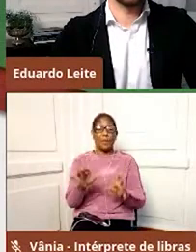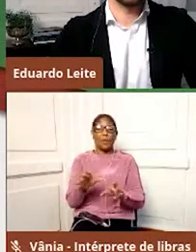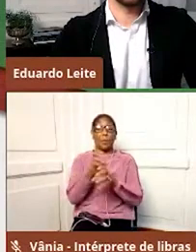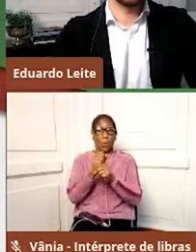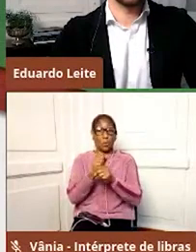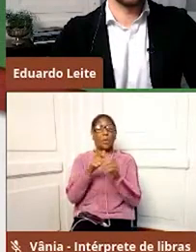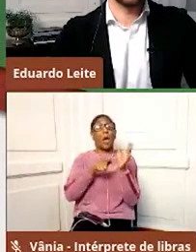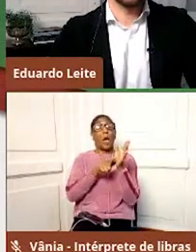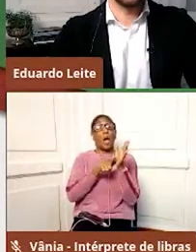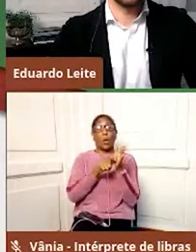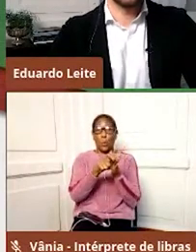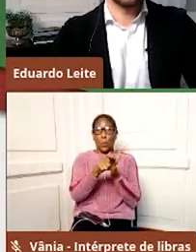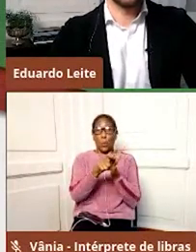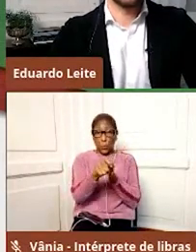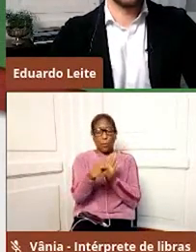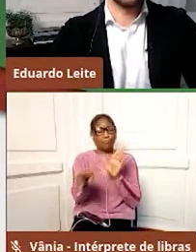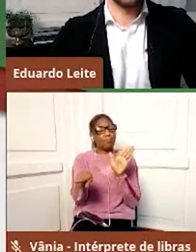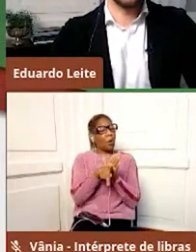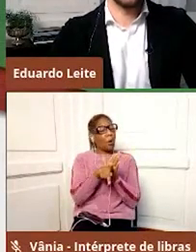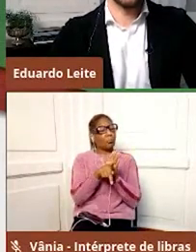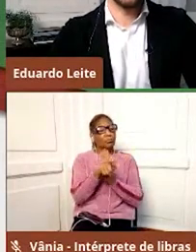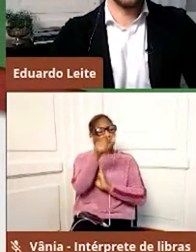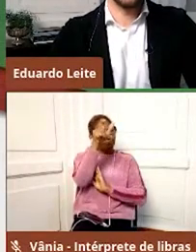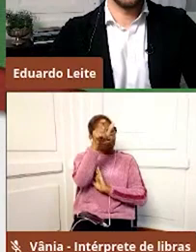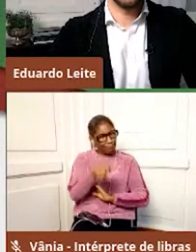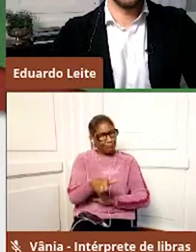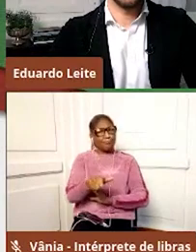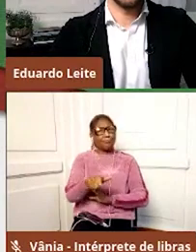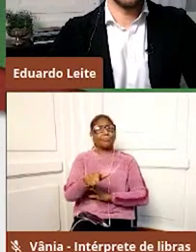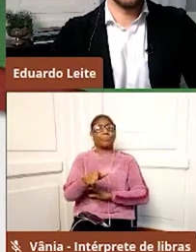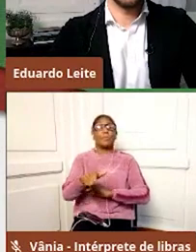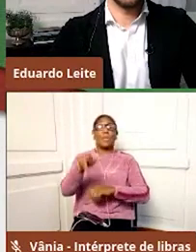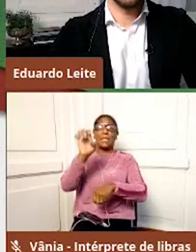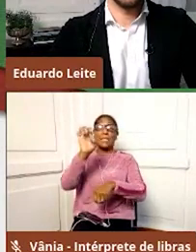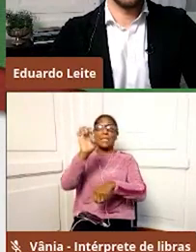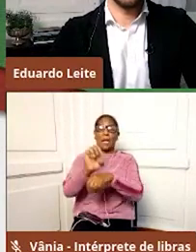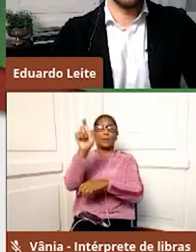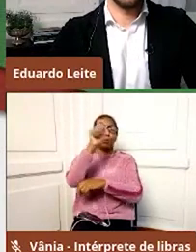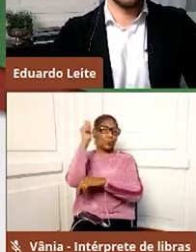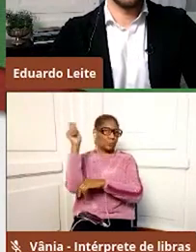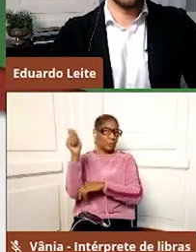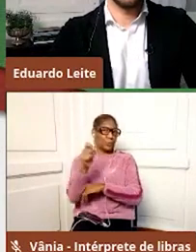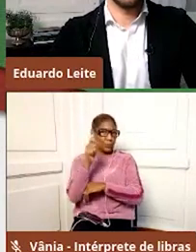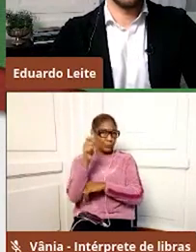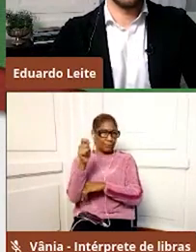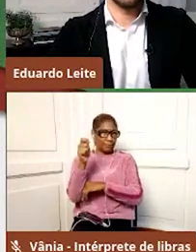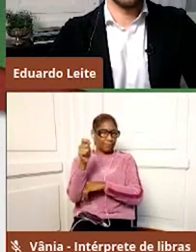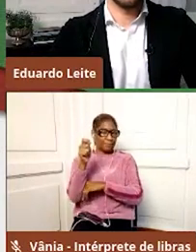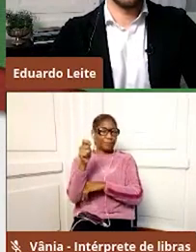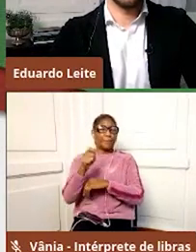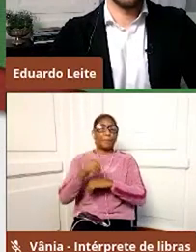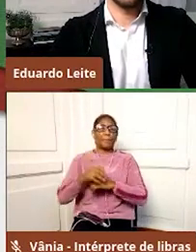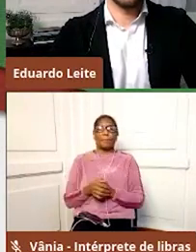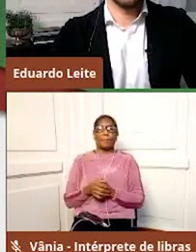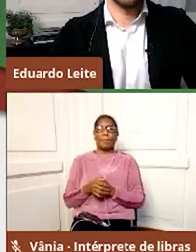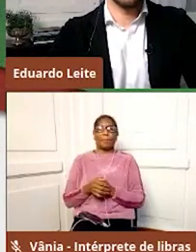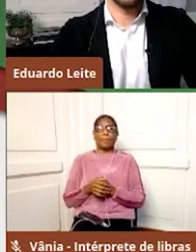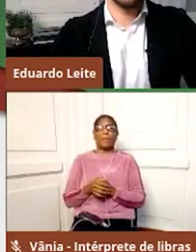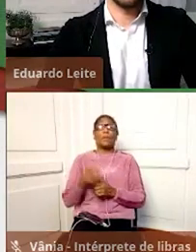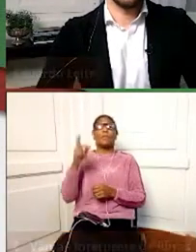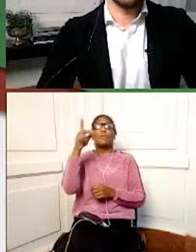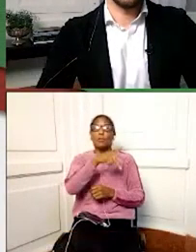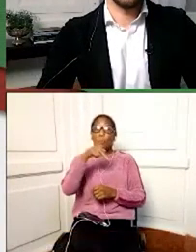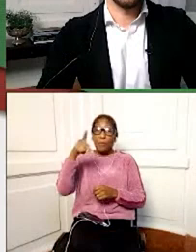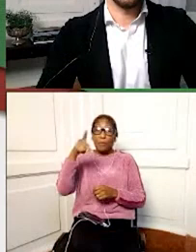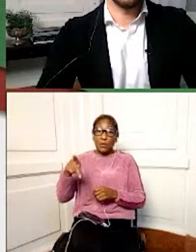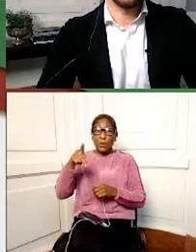personalizada para o estado do Rio Grande do Sul. Com relação aos professores, mais da